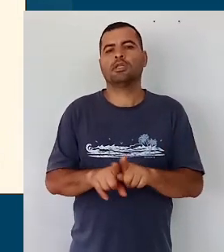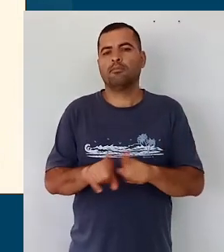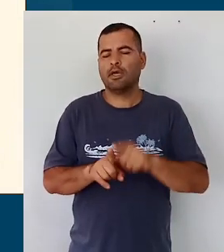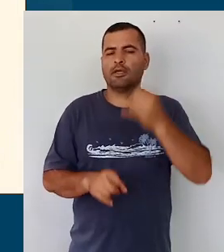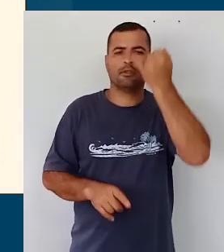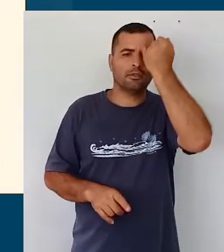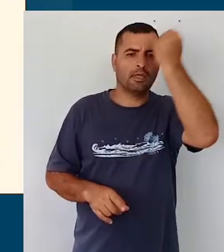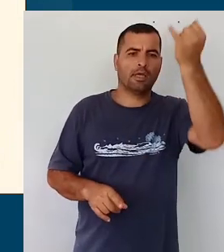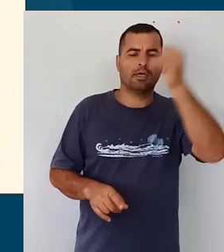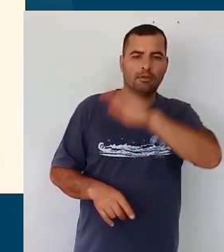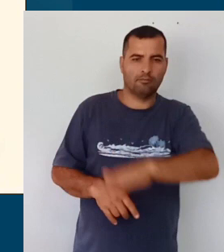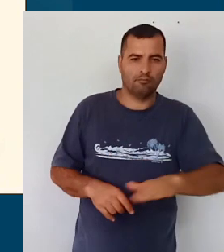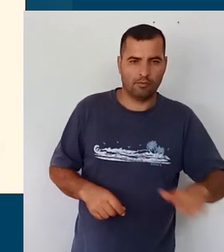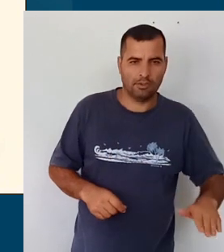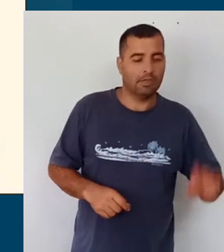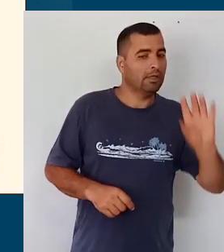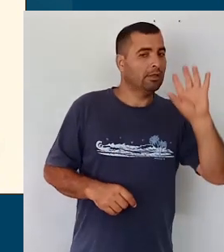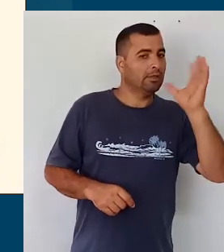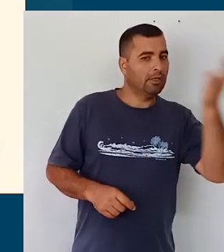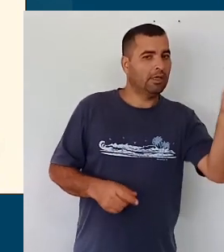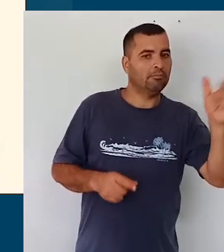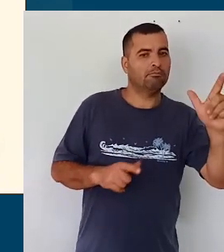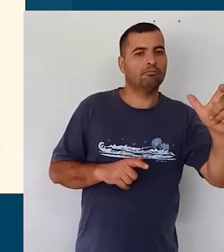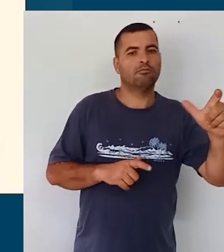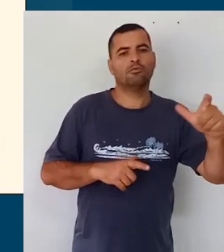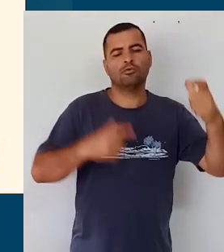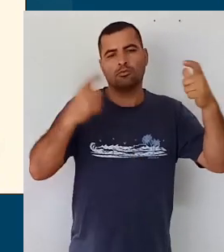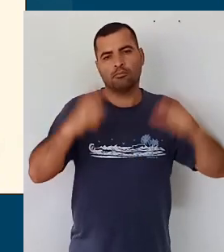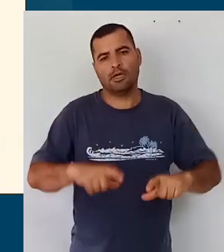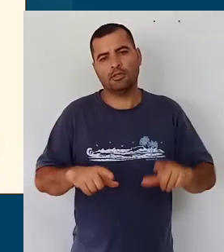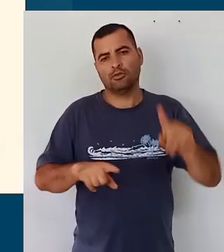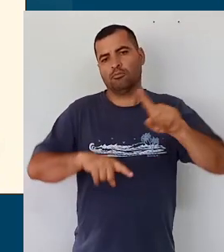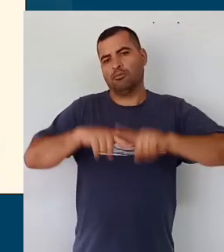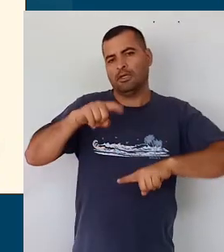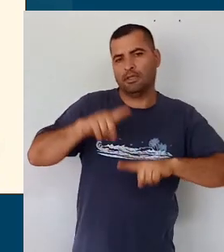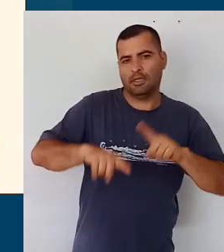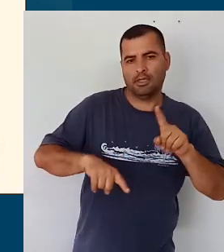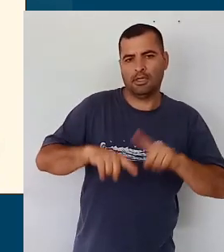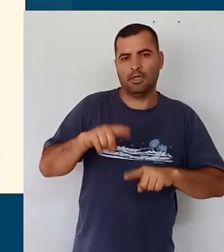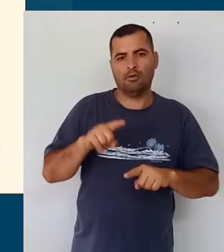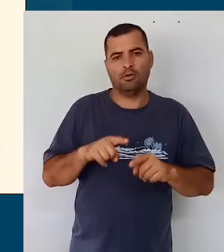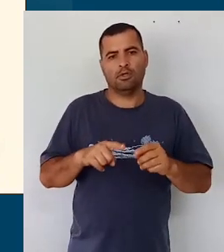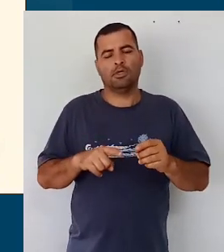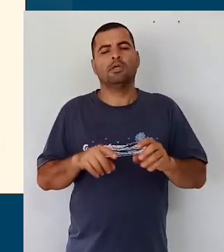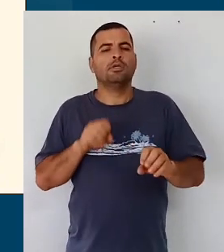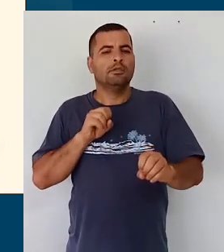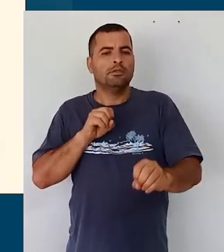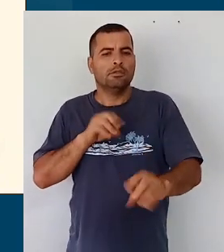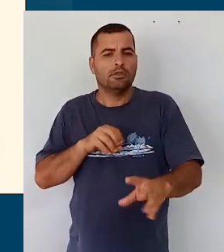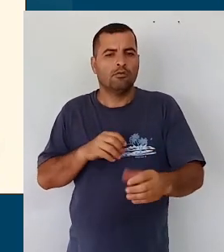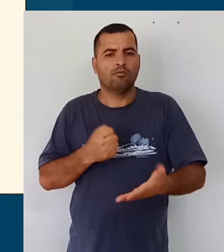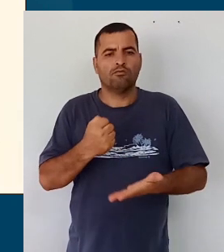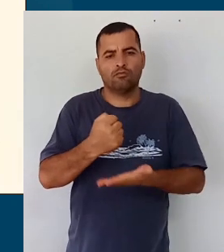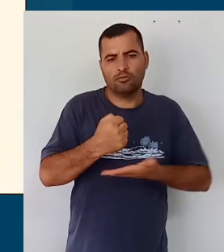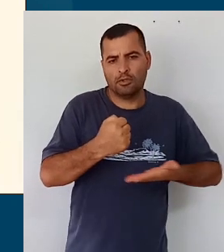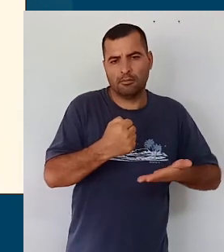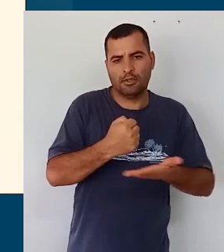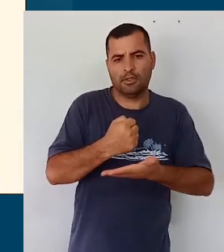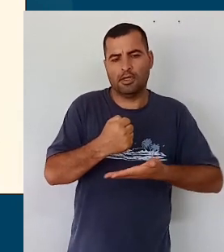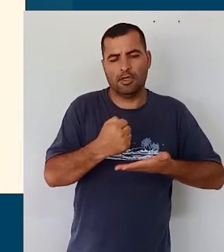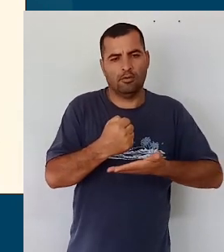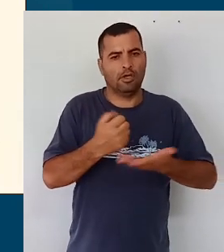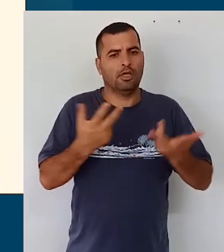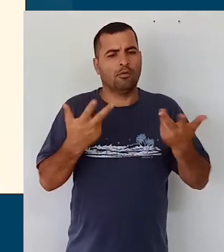a organização dos espaços, tempos e materiais, então, que o ensino fundamental leve em consideração como a educação